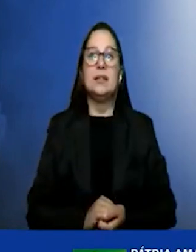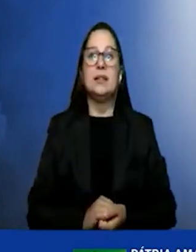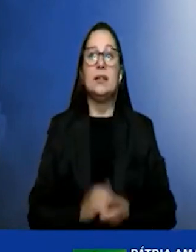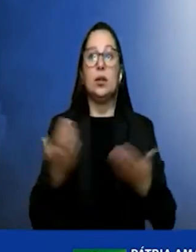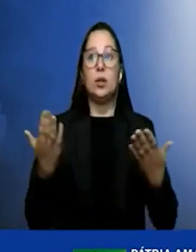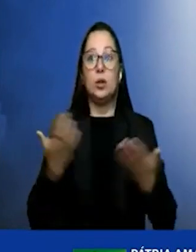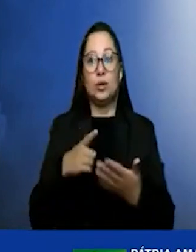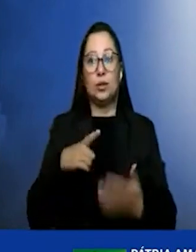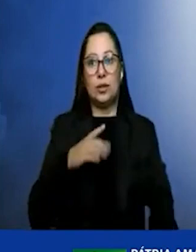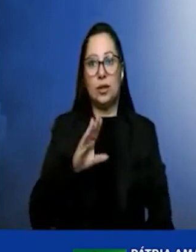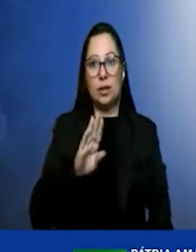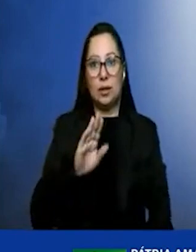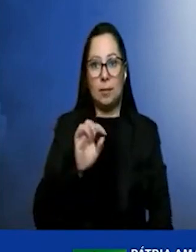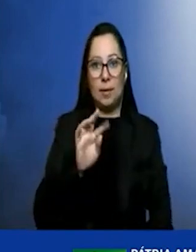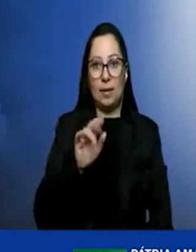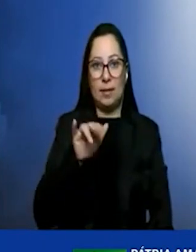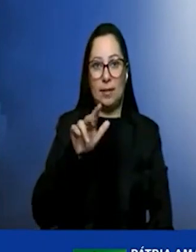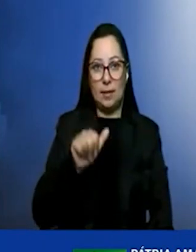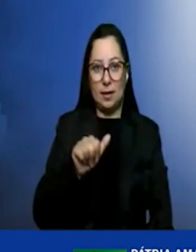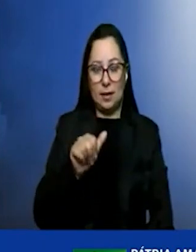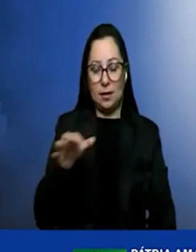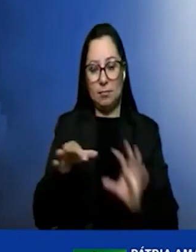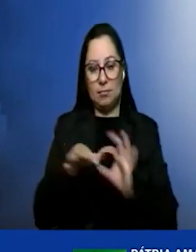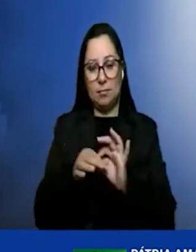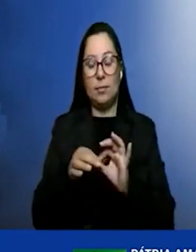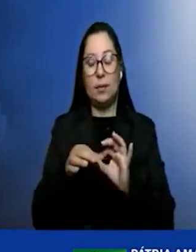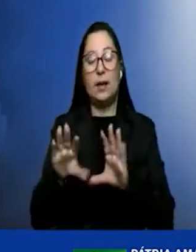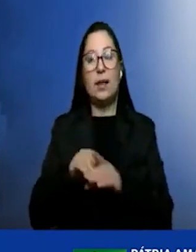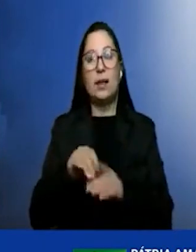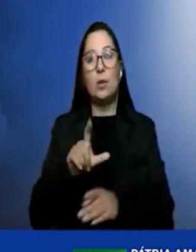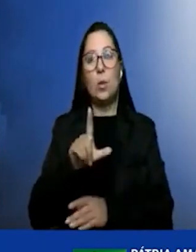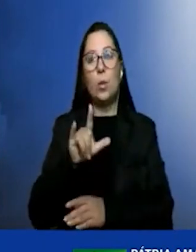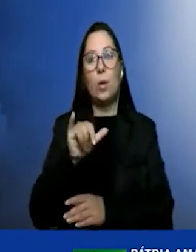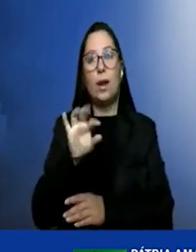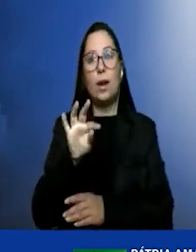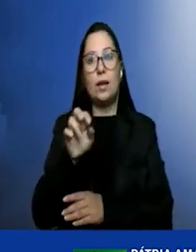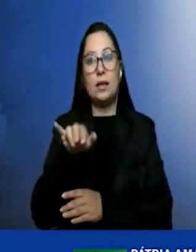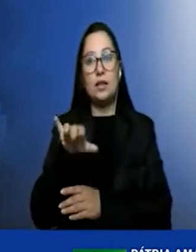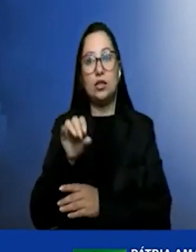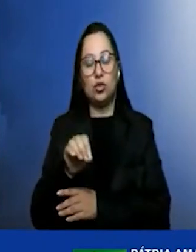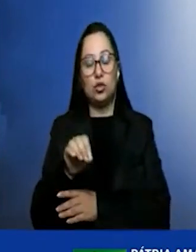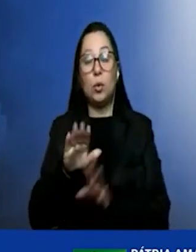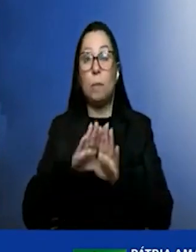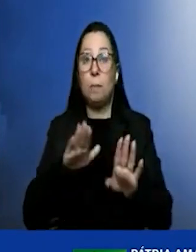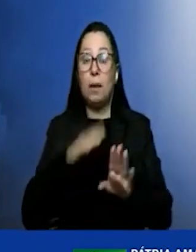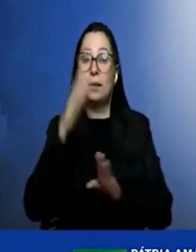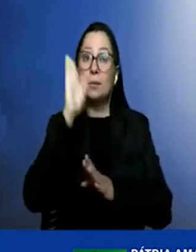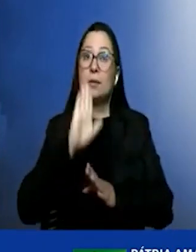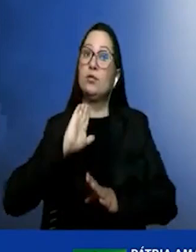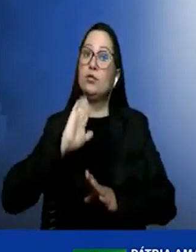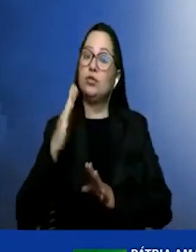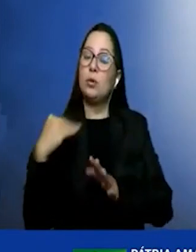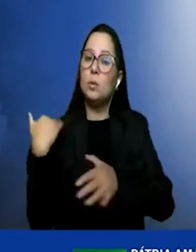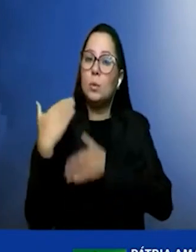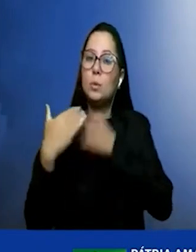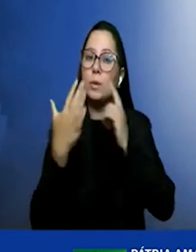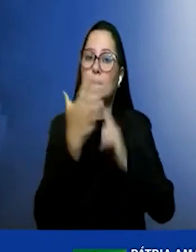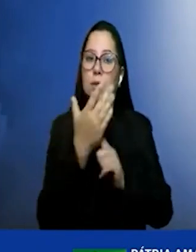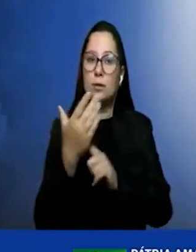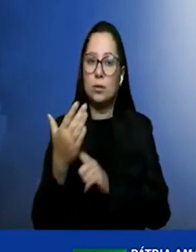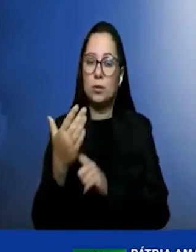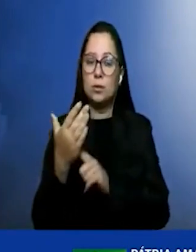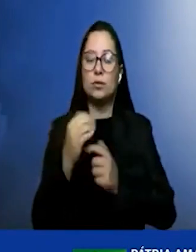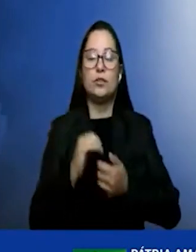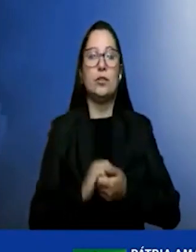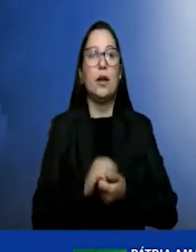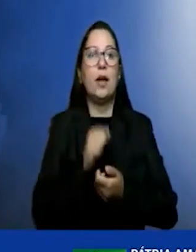comercializáveis à base de lítio, mas nós mesmo no Brasil já está sendo desenvolvida uma tecnologia que ainda tem que avançar, como toda tecnologia que envolve